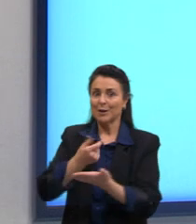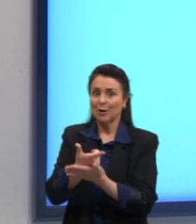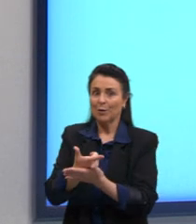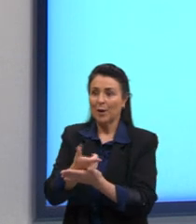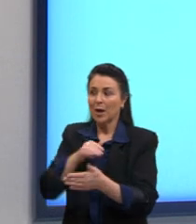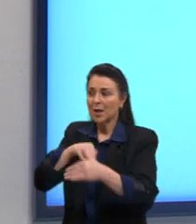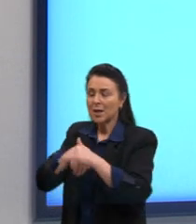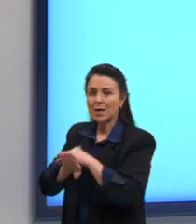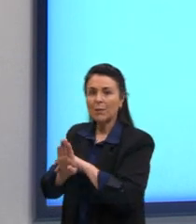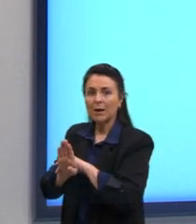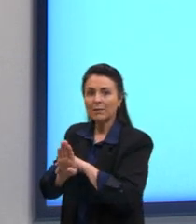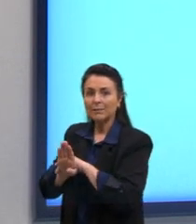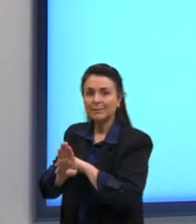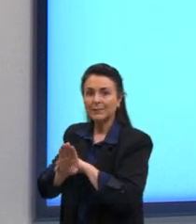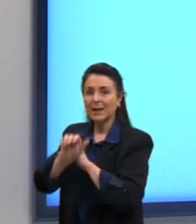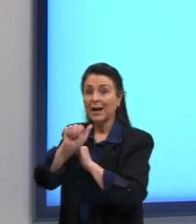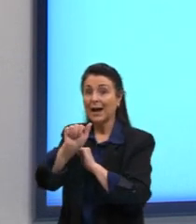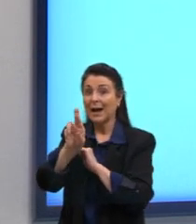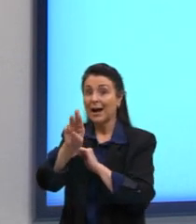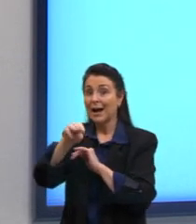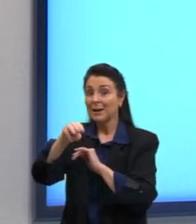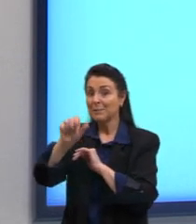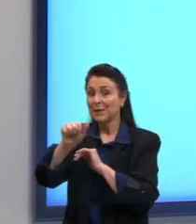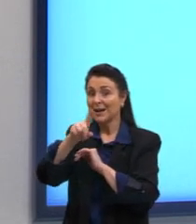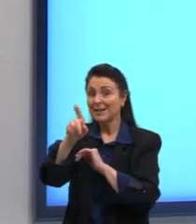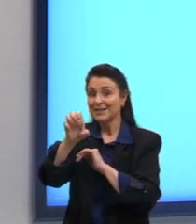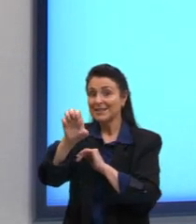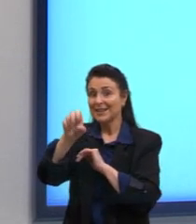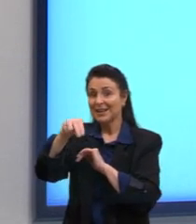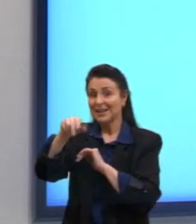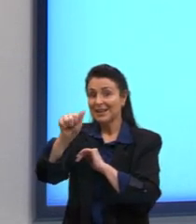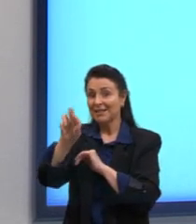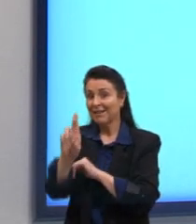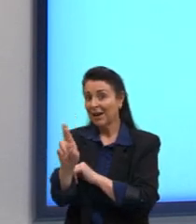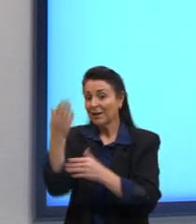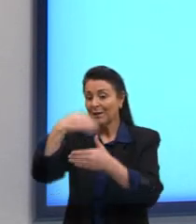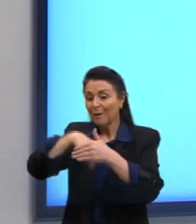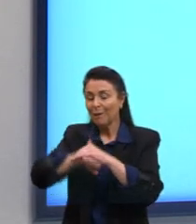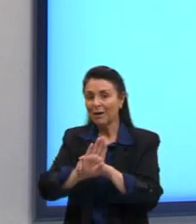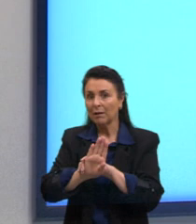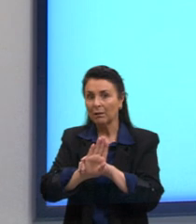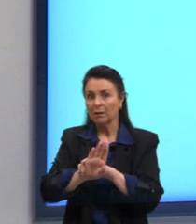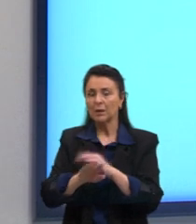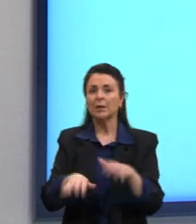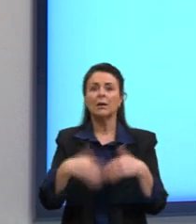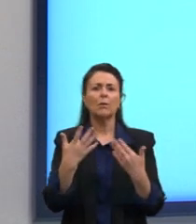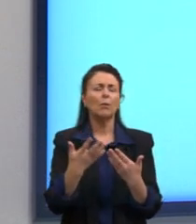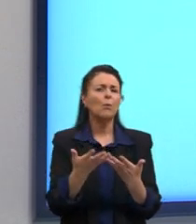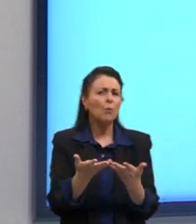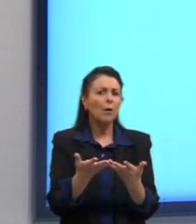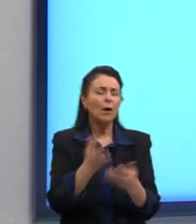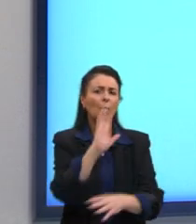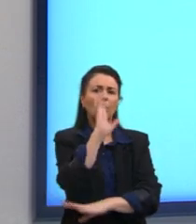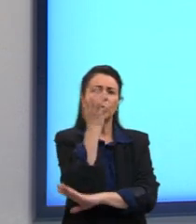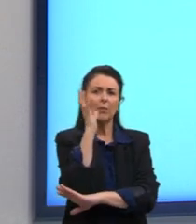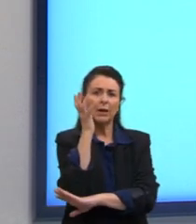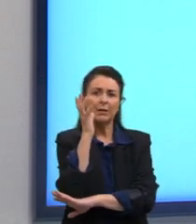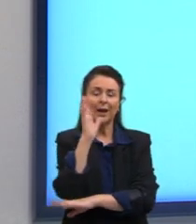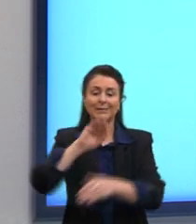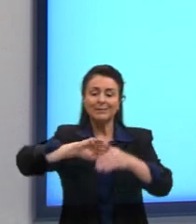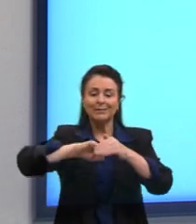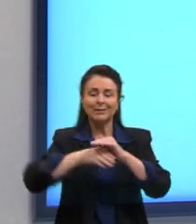para armazenar a água, já que é restrito no ambiente. Então qual dessas plantas é adaptada a